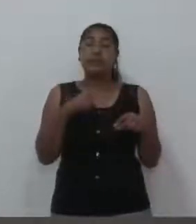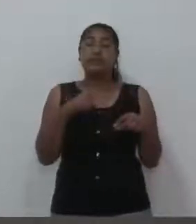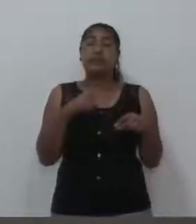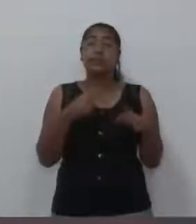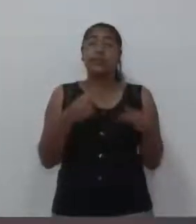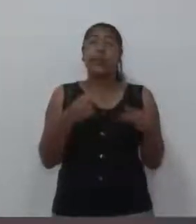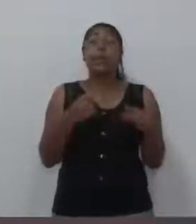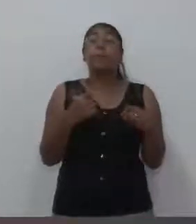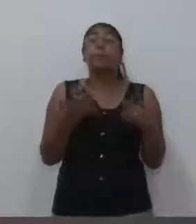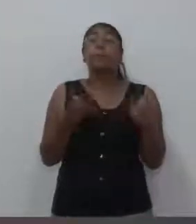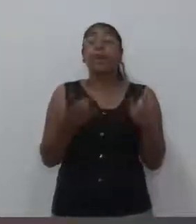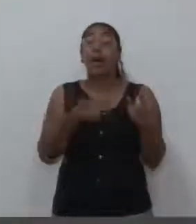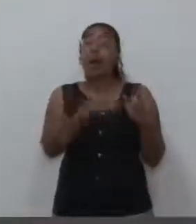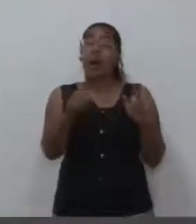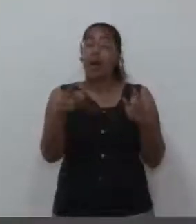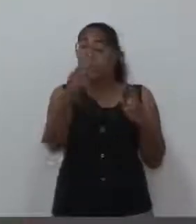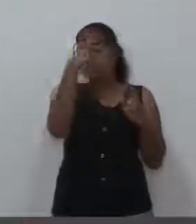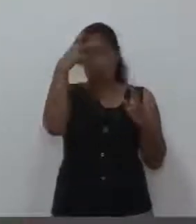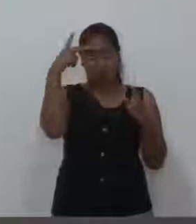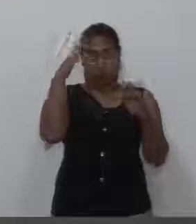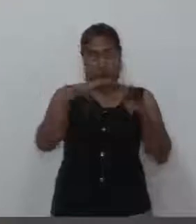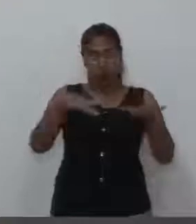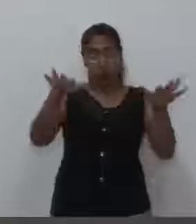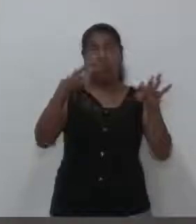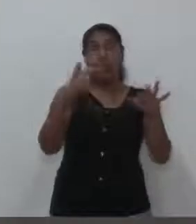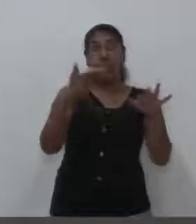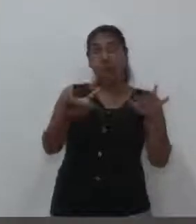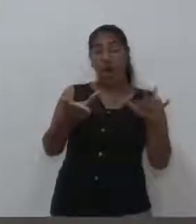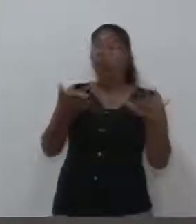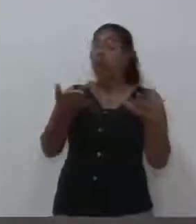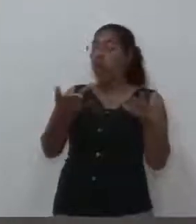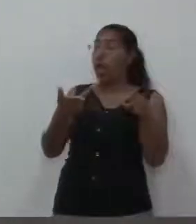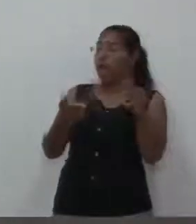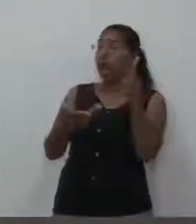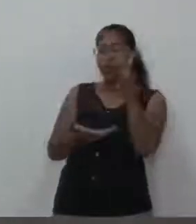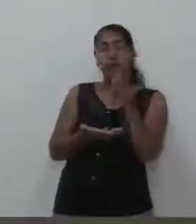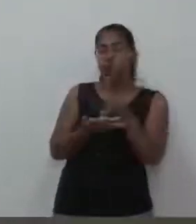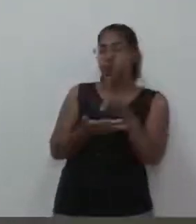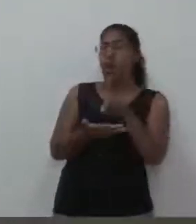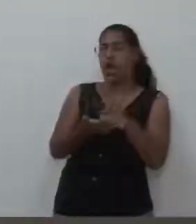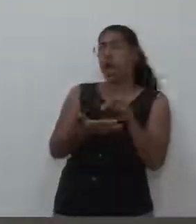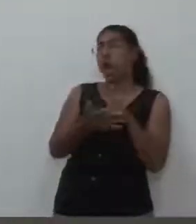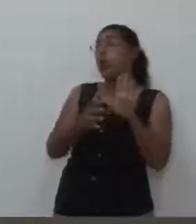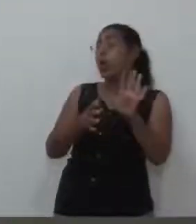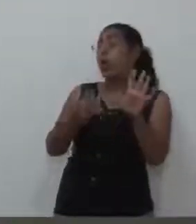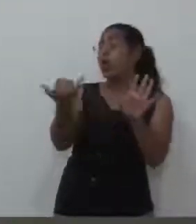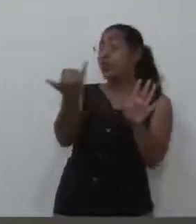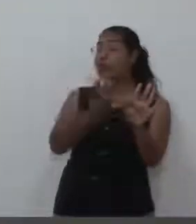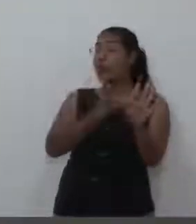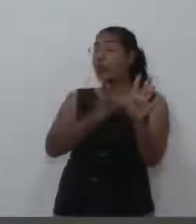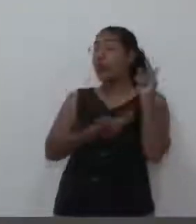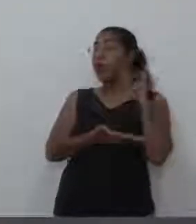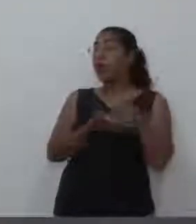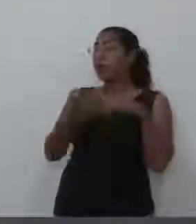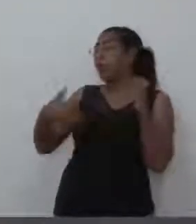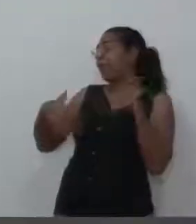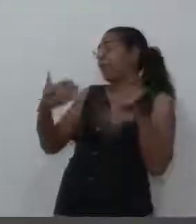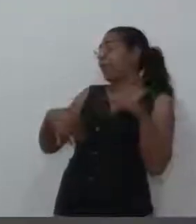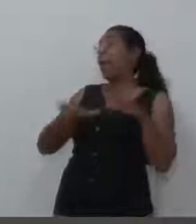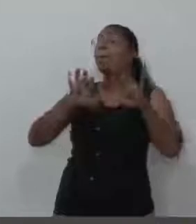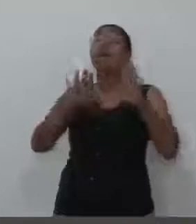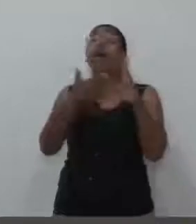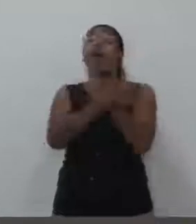informações reais, e onde se utiliza versões, algumas vezes, onde se cria-se um sensacionalismo